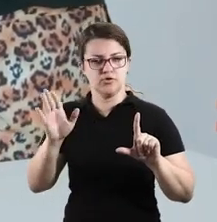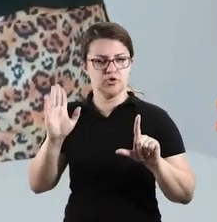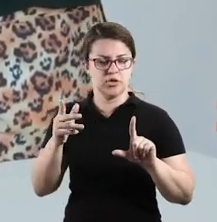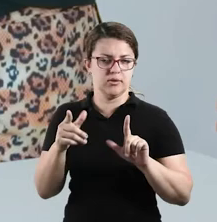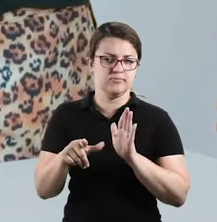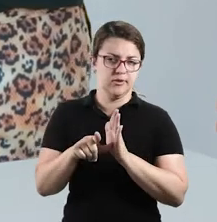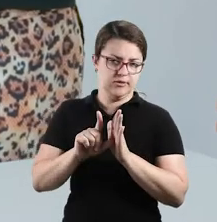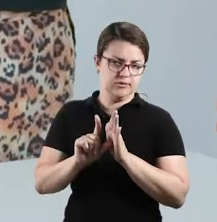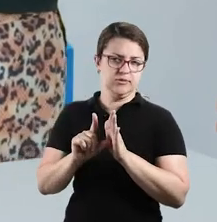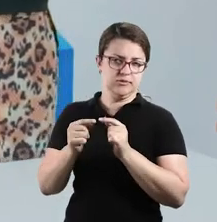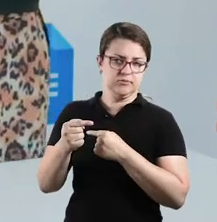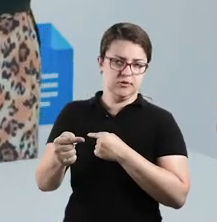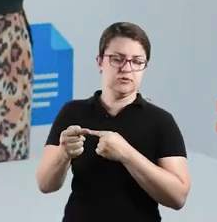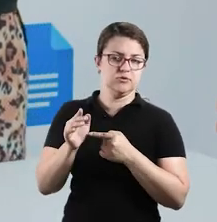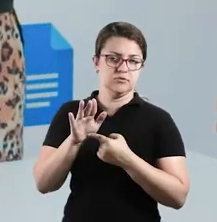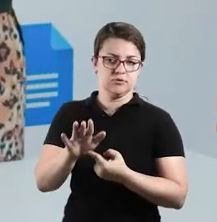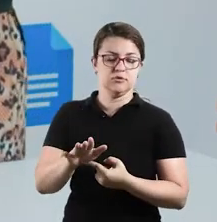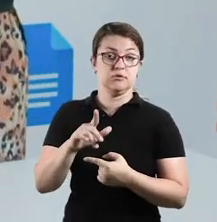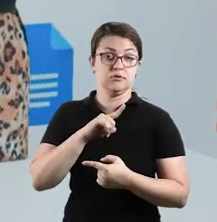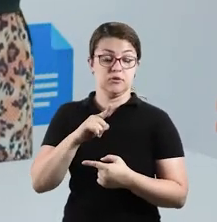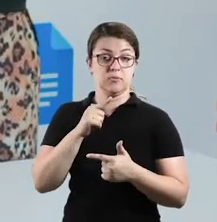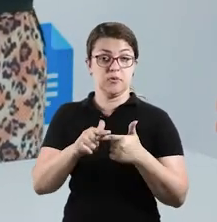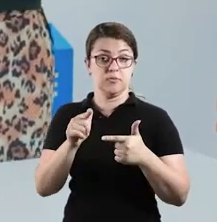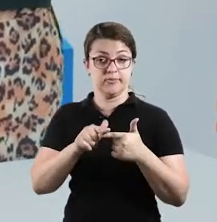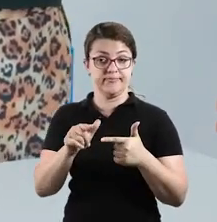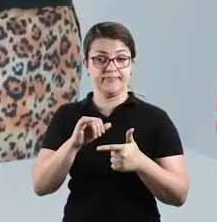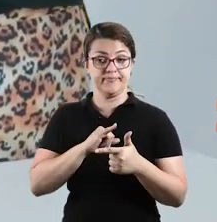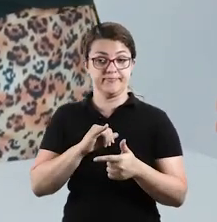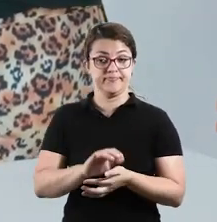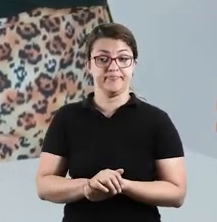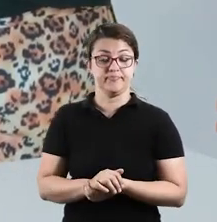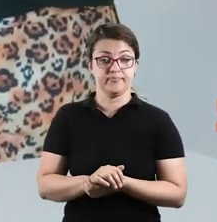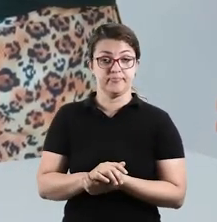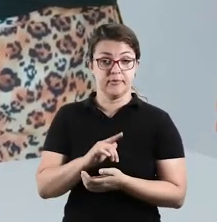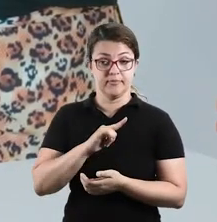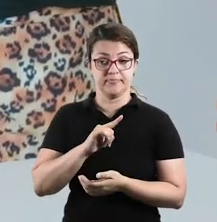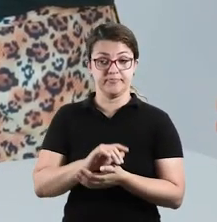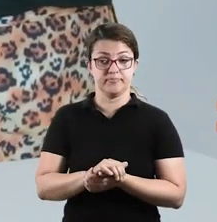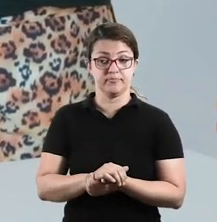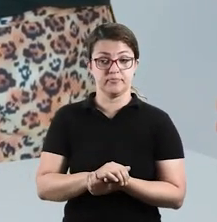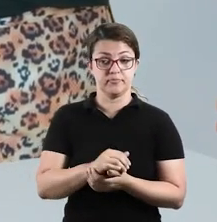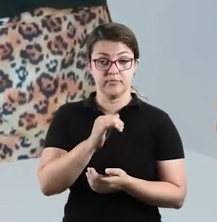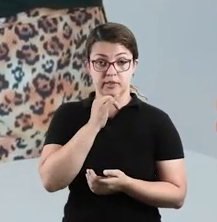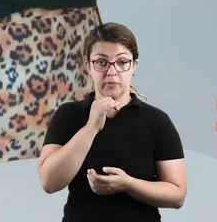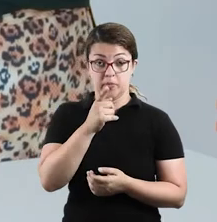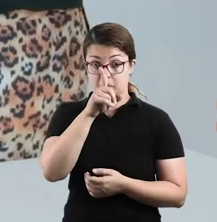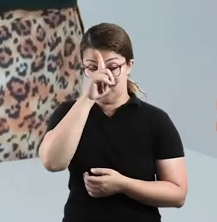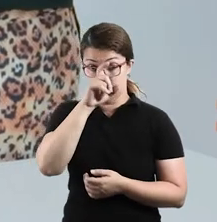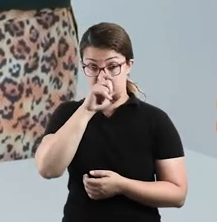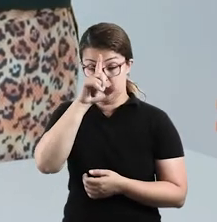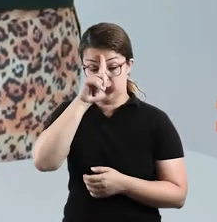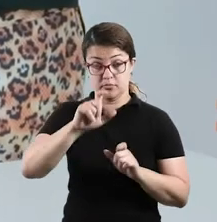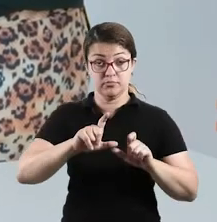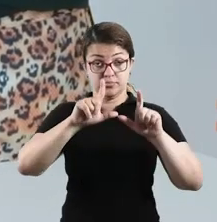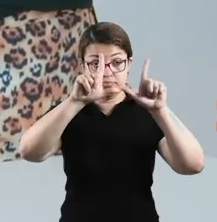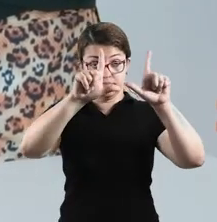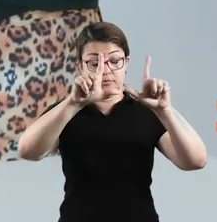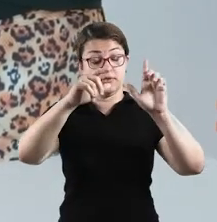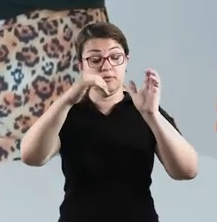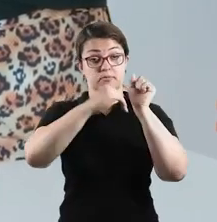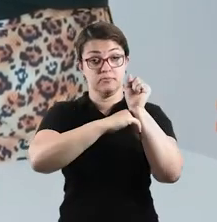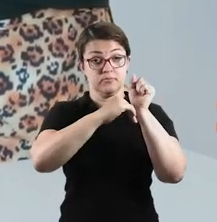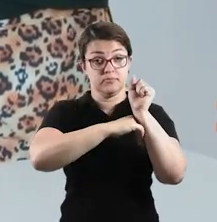anteriores. Então, tem uma situação problema aqui. O painel de um hospital apresenta senhas para três setores de atendimentos